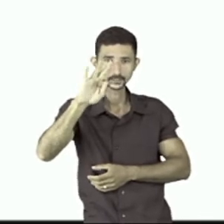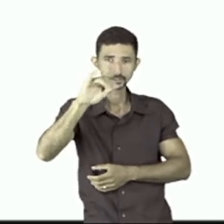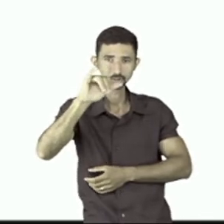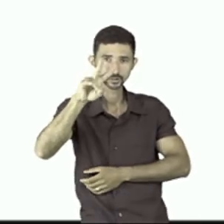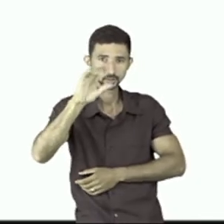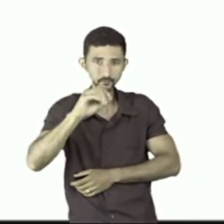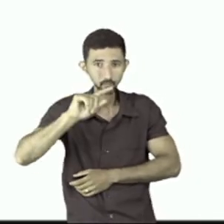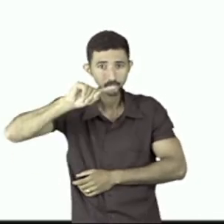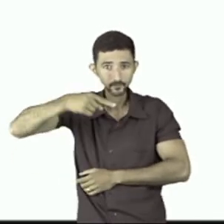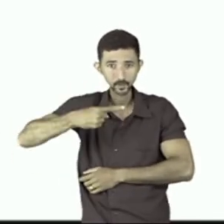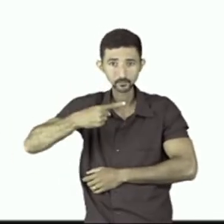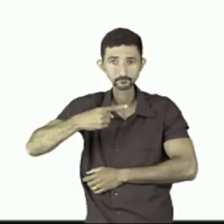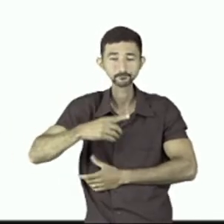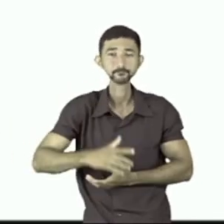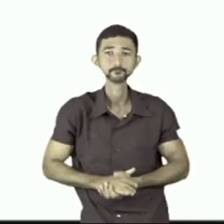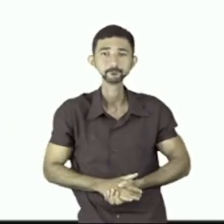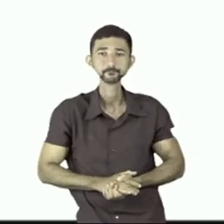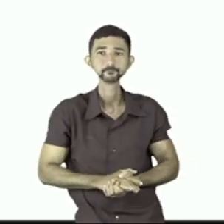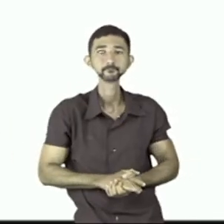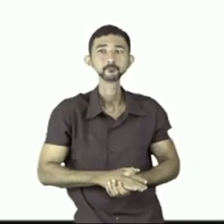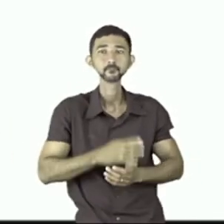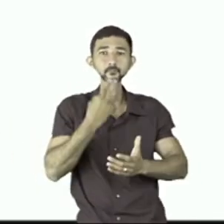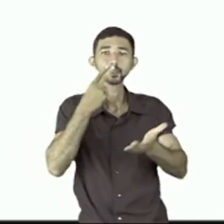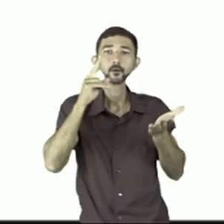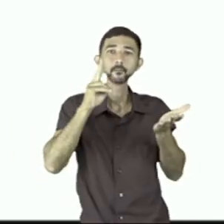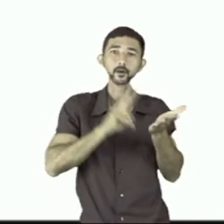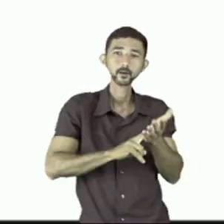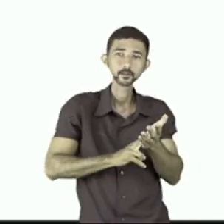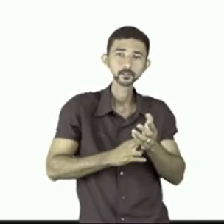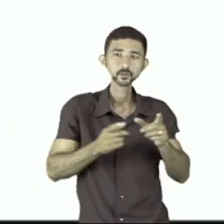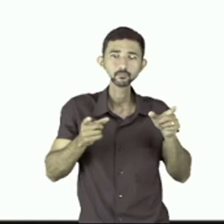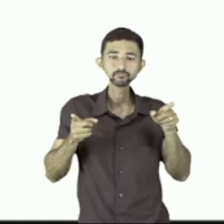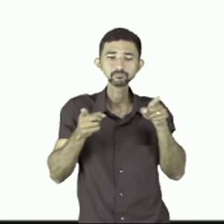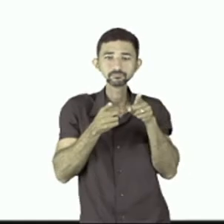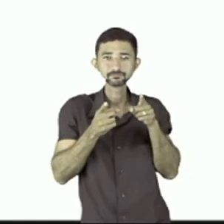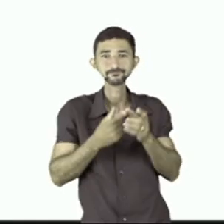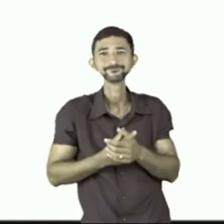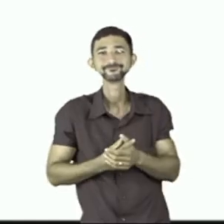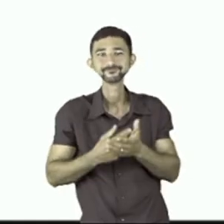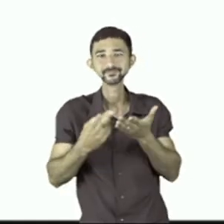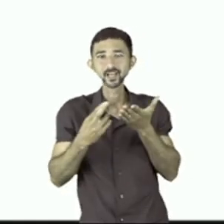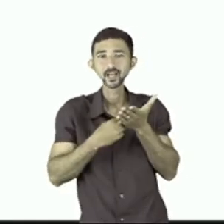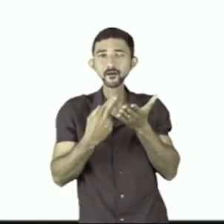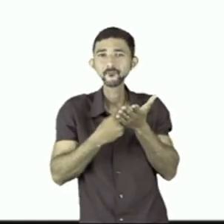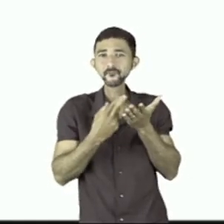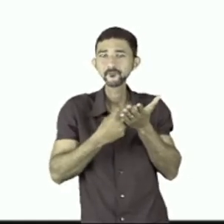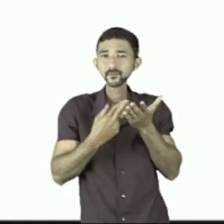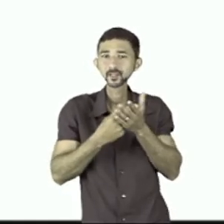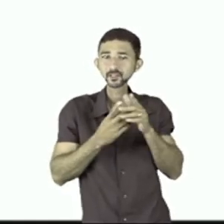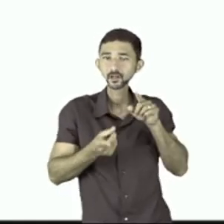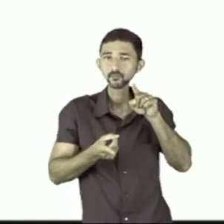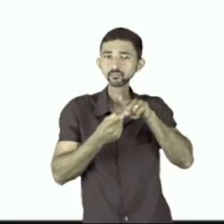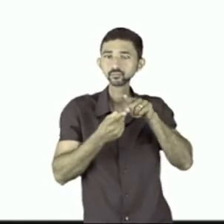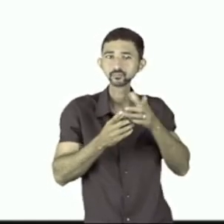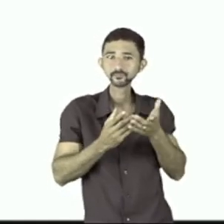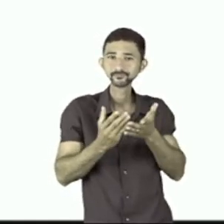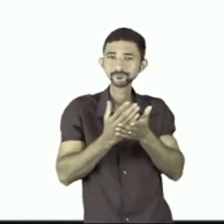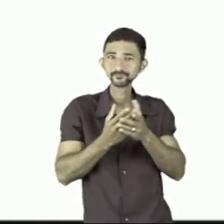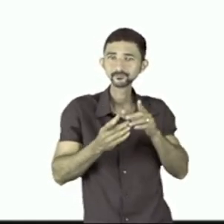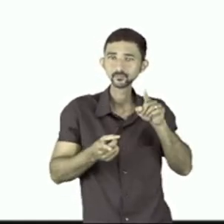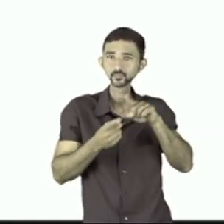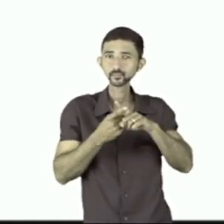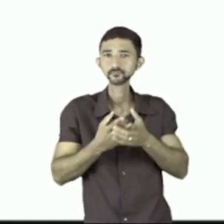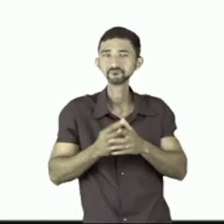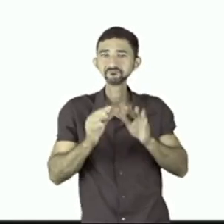vírgula como está aqui. É uma cartinha bem menor porque nas revistas às vezes elas são apresentadas